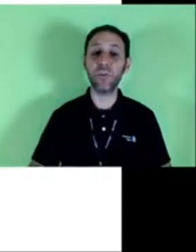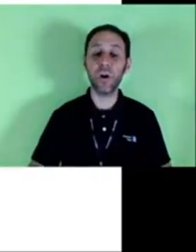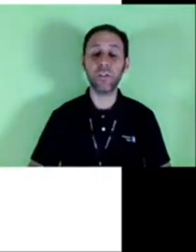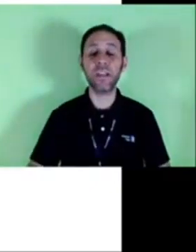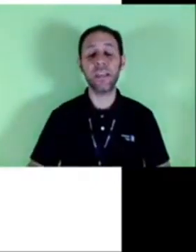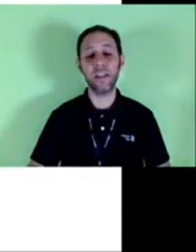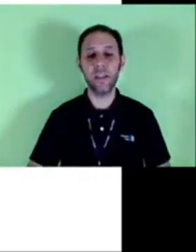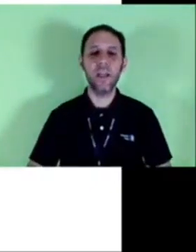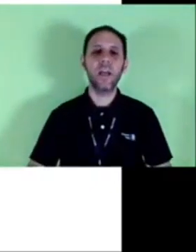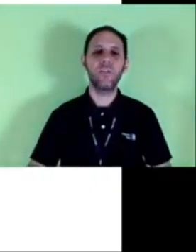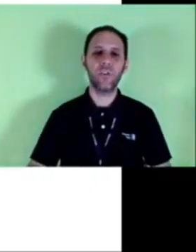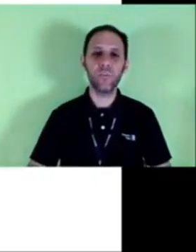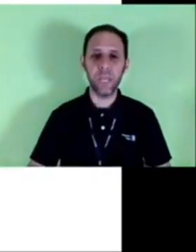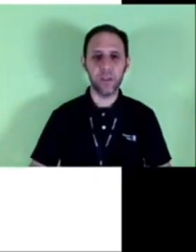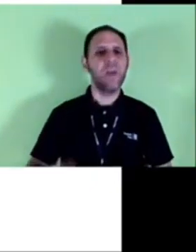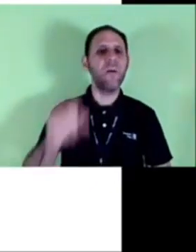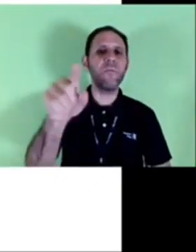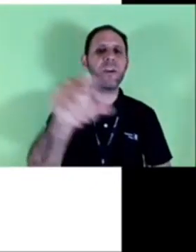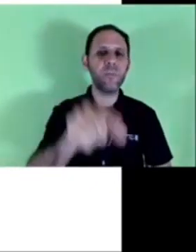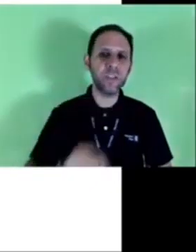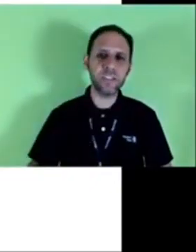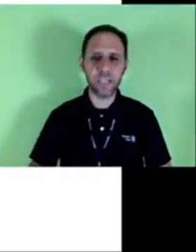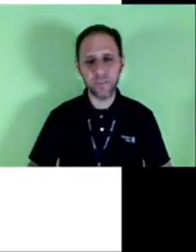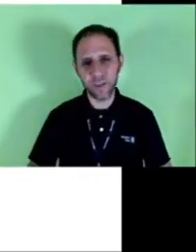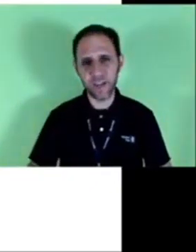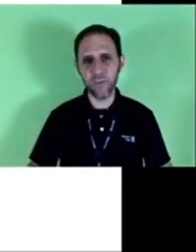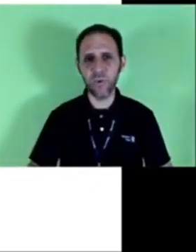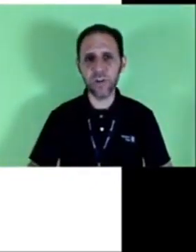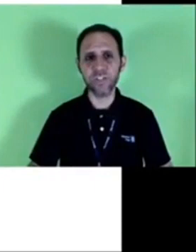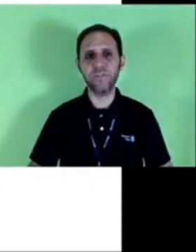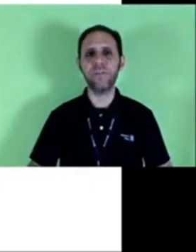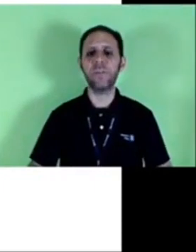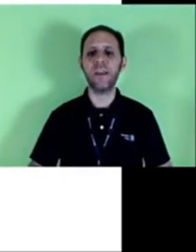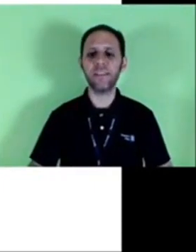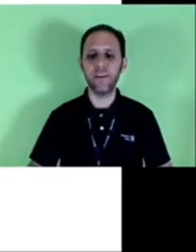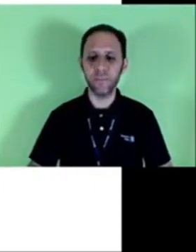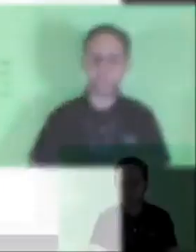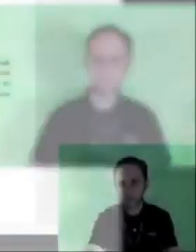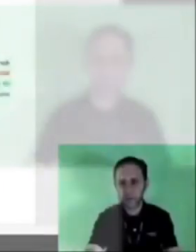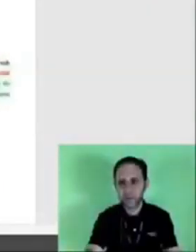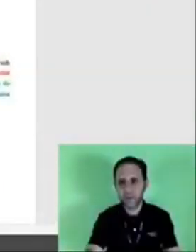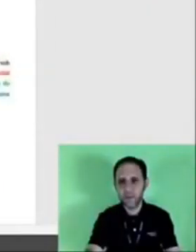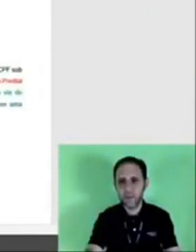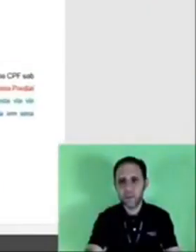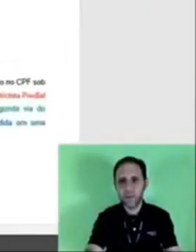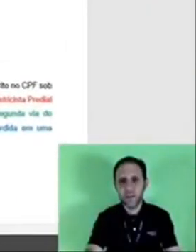fazem o protocolo daquele documento vamos ver como que isso aqui fica lá no Word vamos lá então